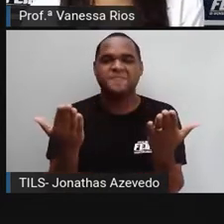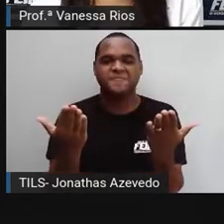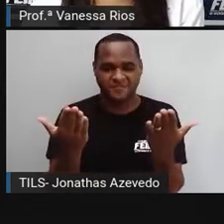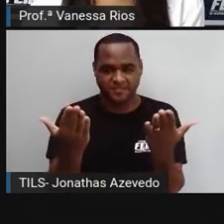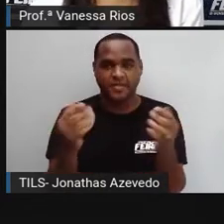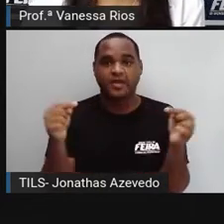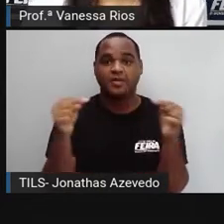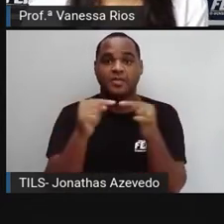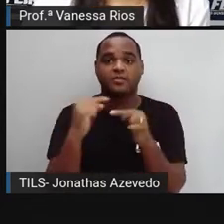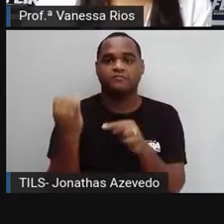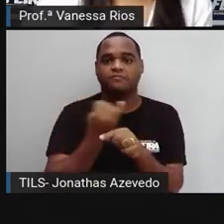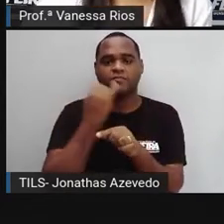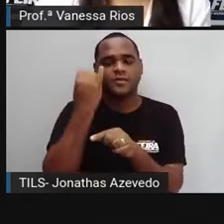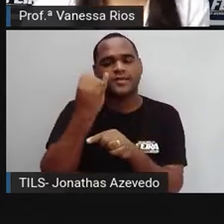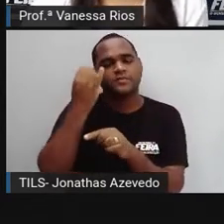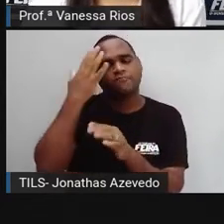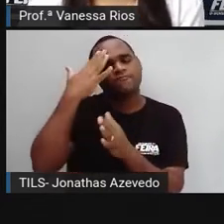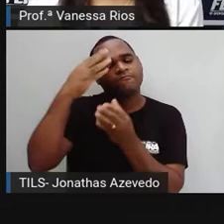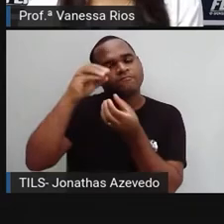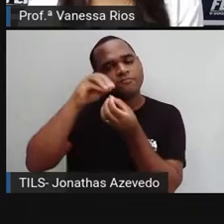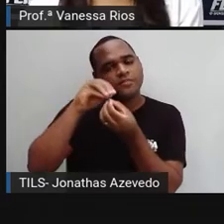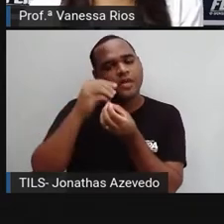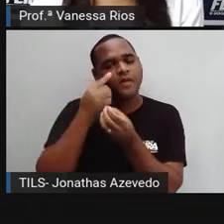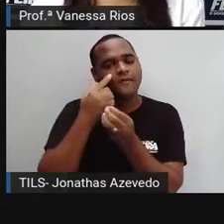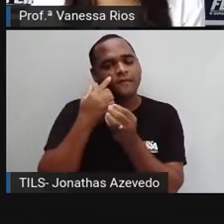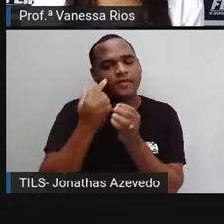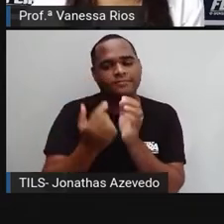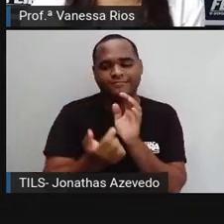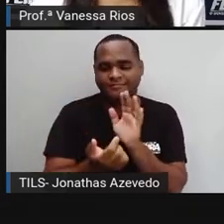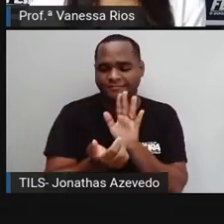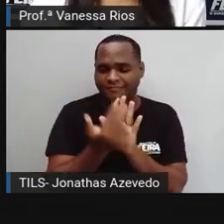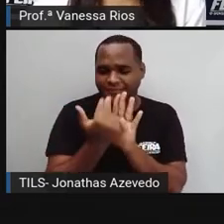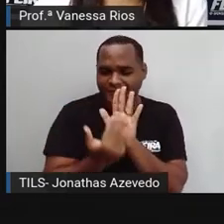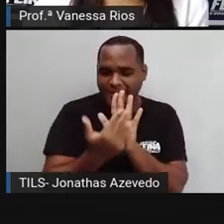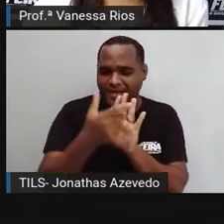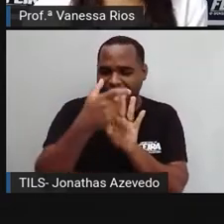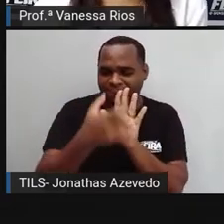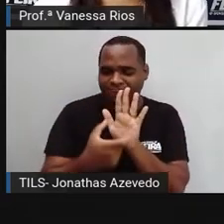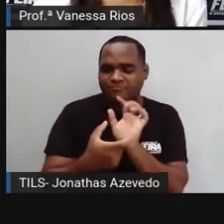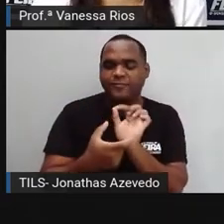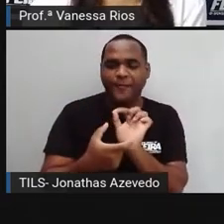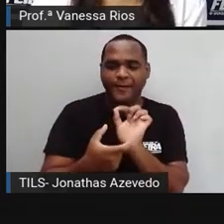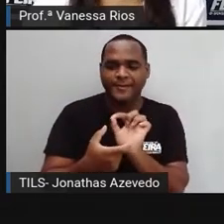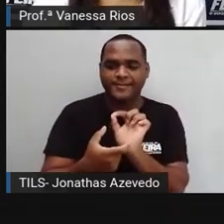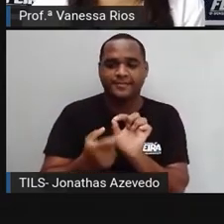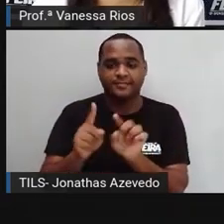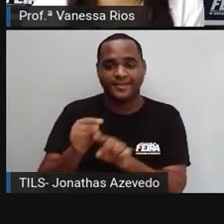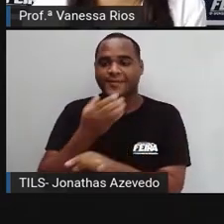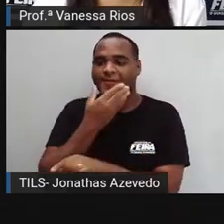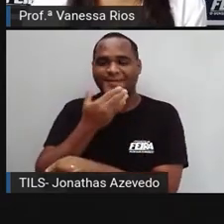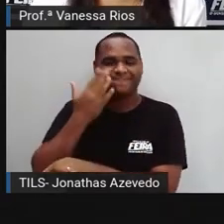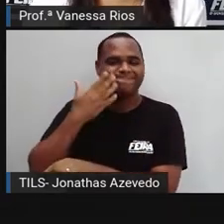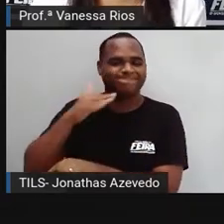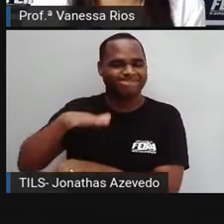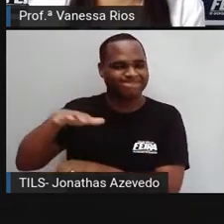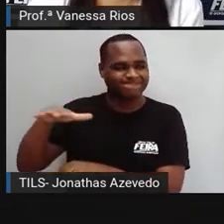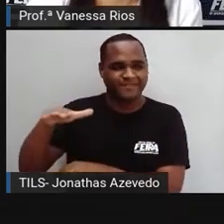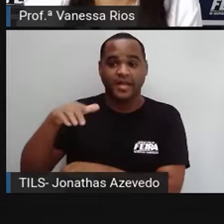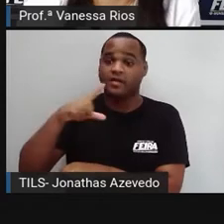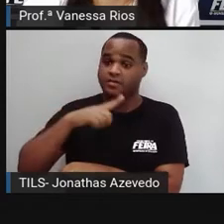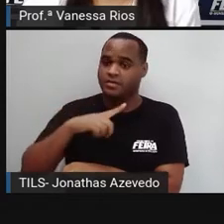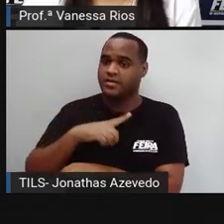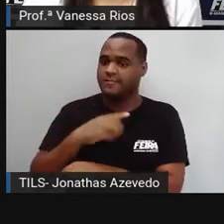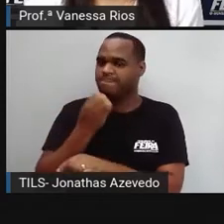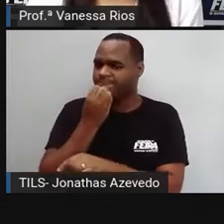importante quando a gente observa aí as características do que aparece na imagem, né? Um menino aí satisfeito